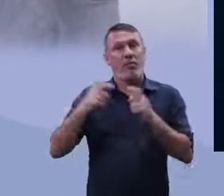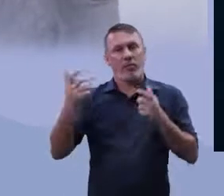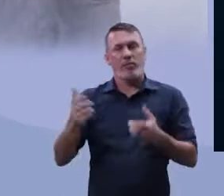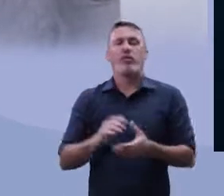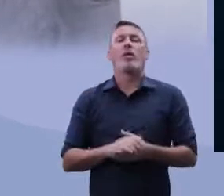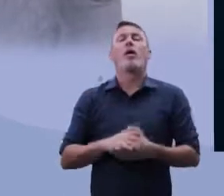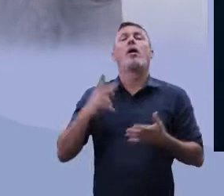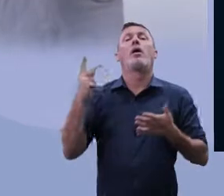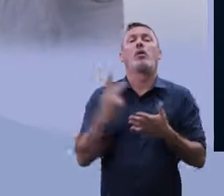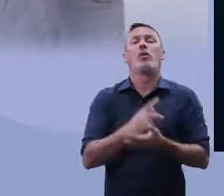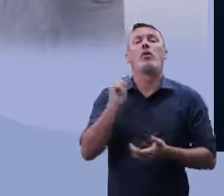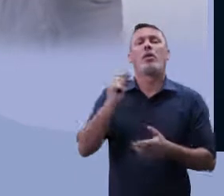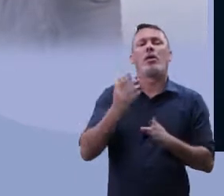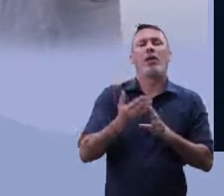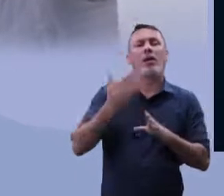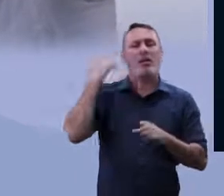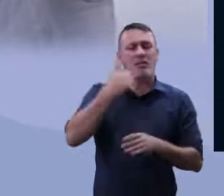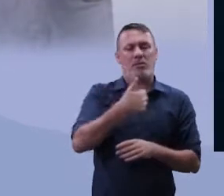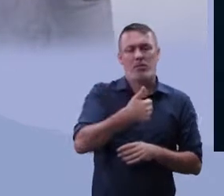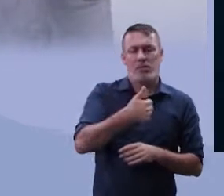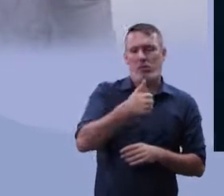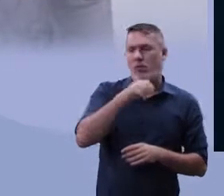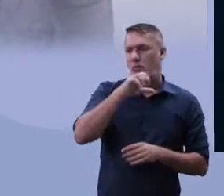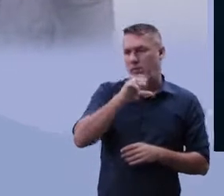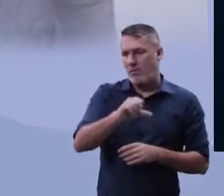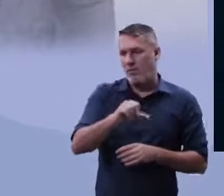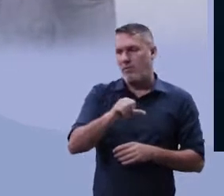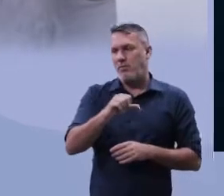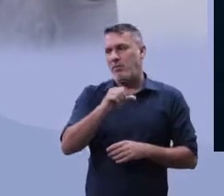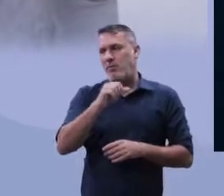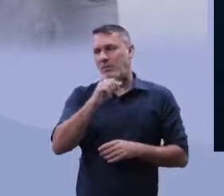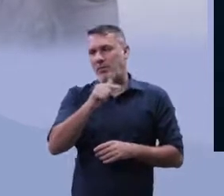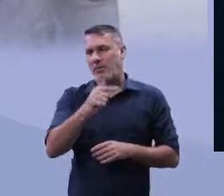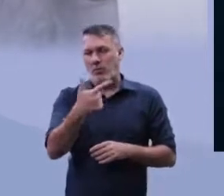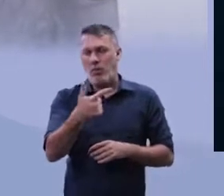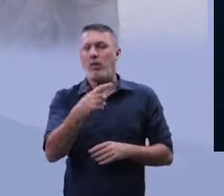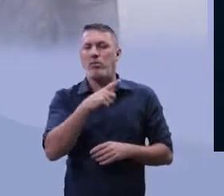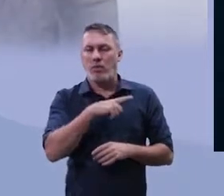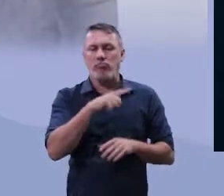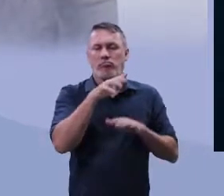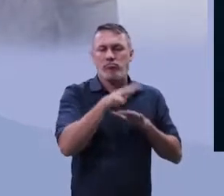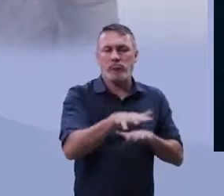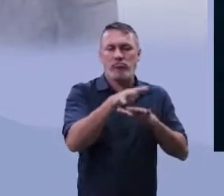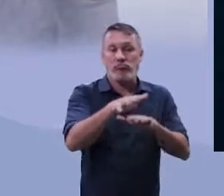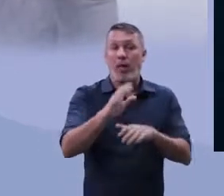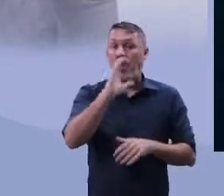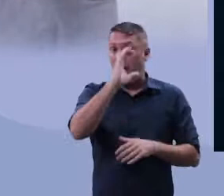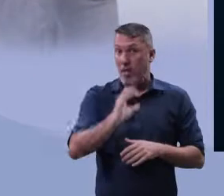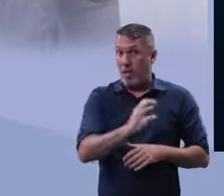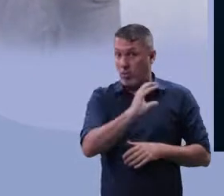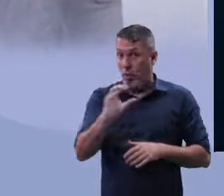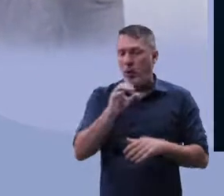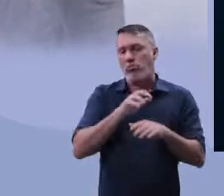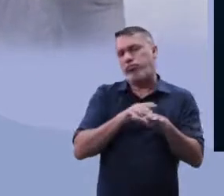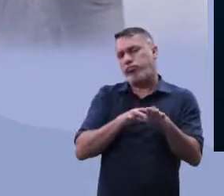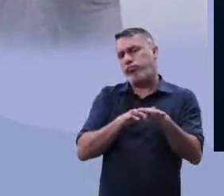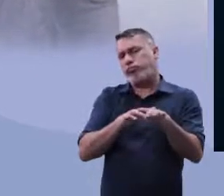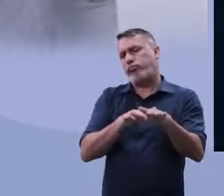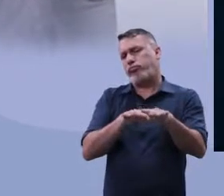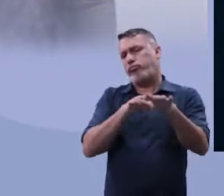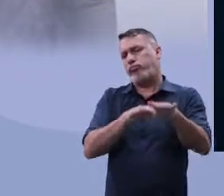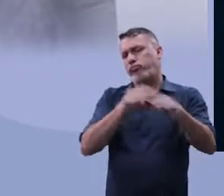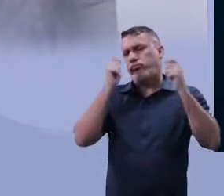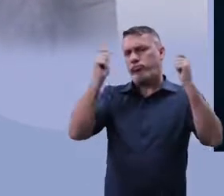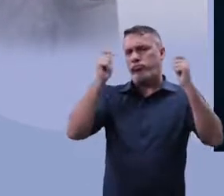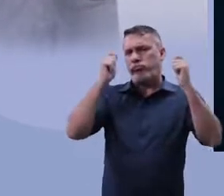manifestação católica em 1972, houve aí uma... essa manifestação foi rechaçada,